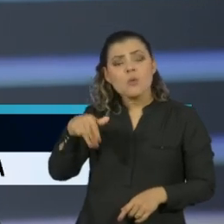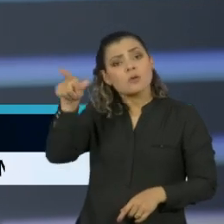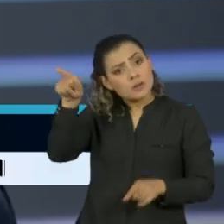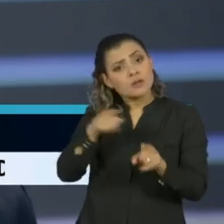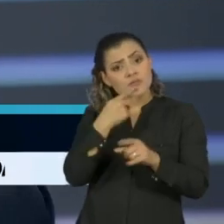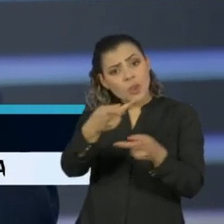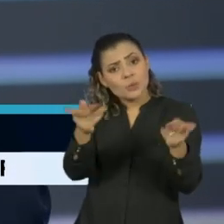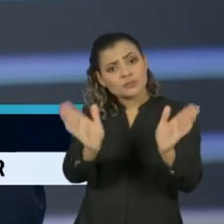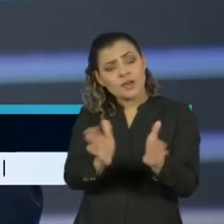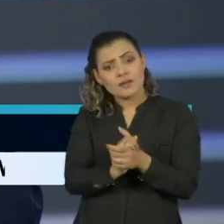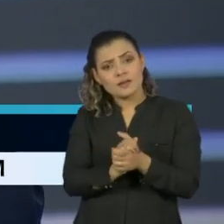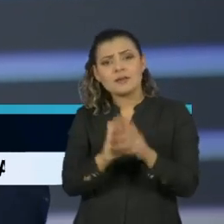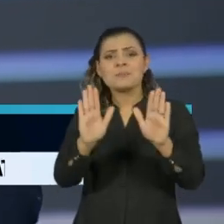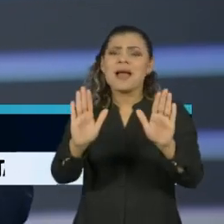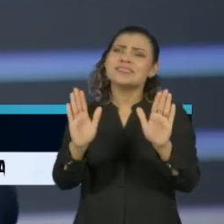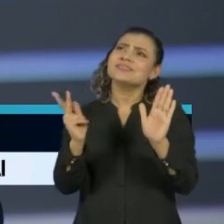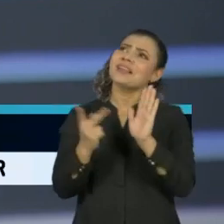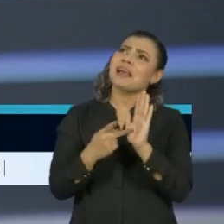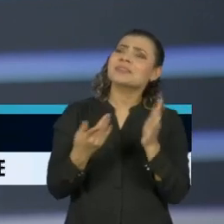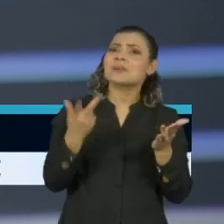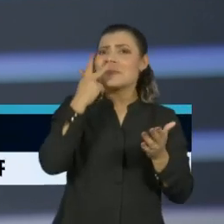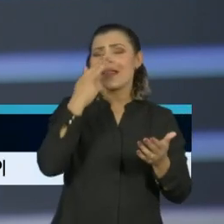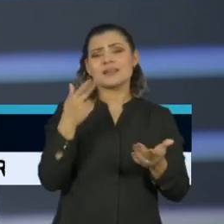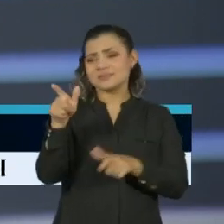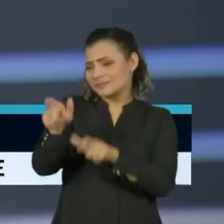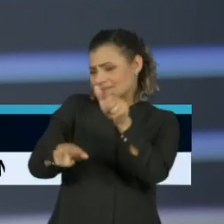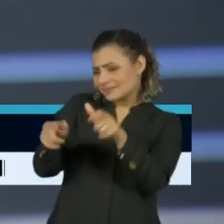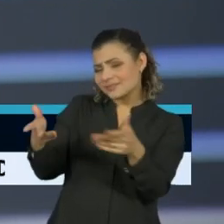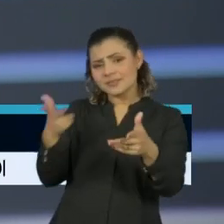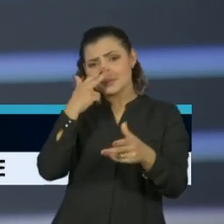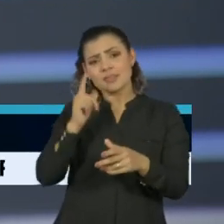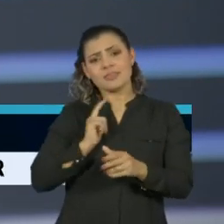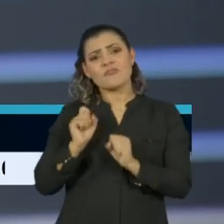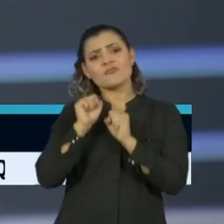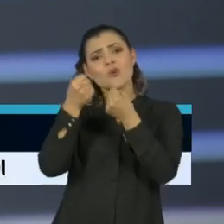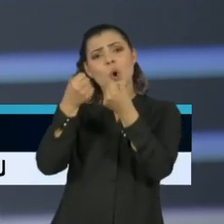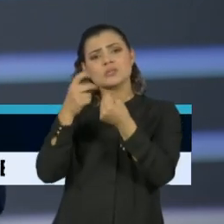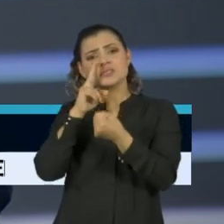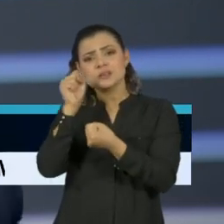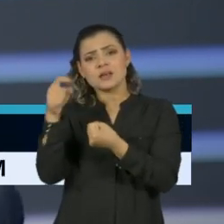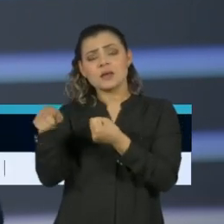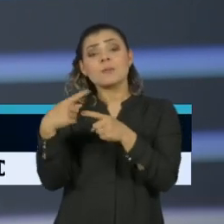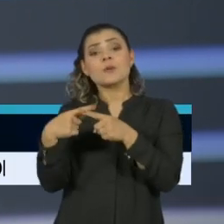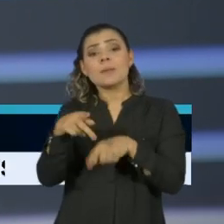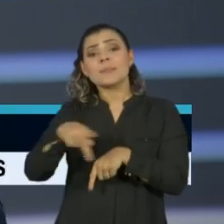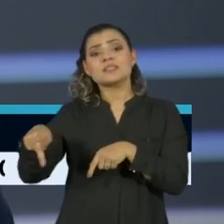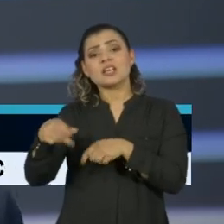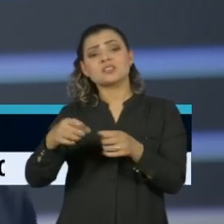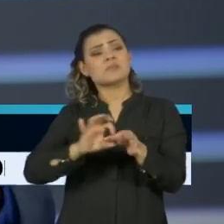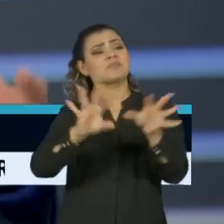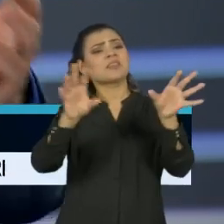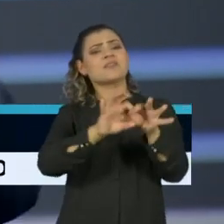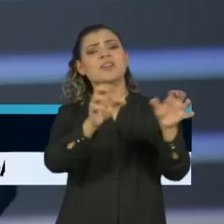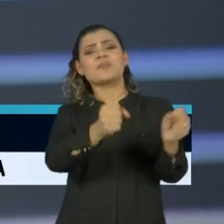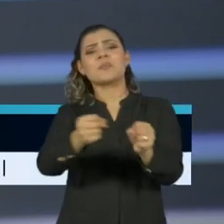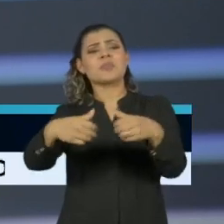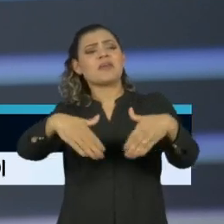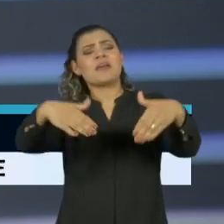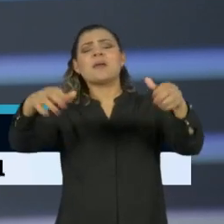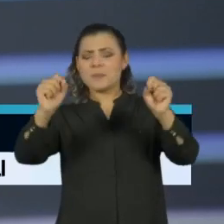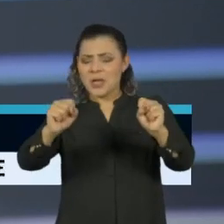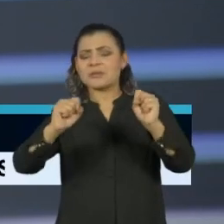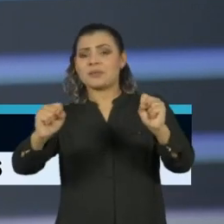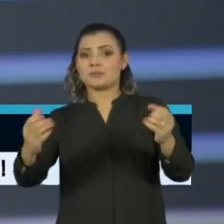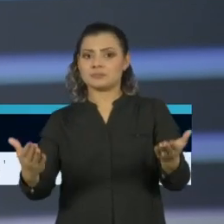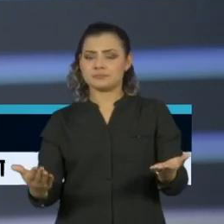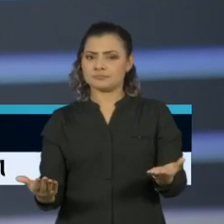temos que ver, mas acontece o seguinte, esse pessoal tem muita força, porque o presidente dá a eles todo o poder, o presidente precisa de mais poder,